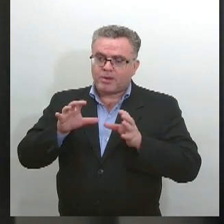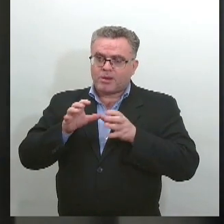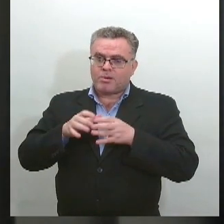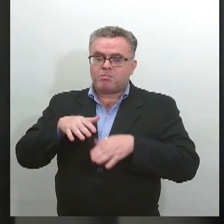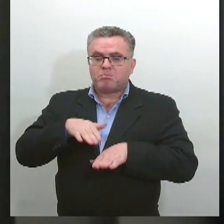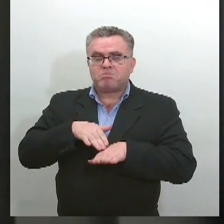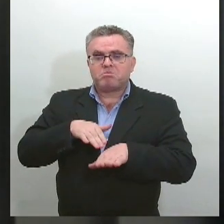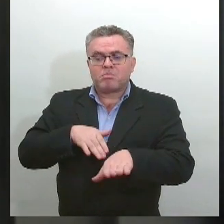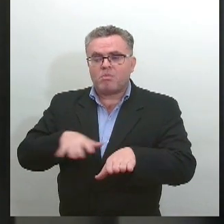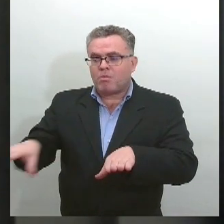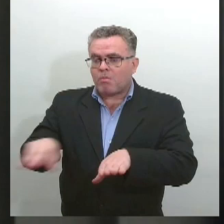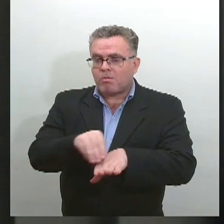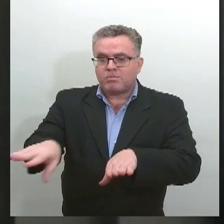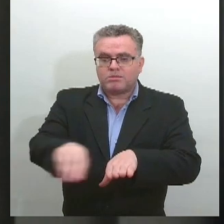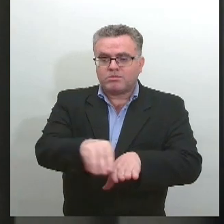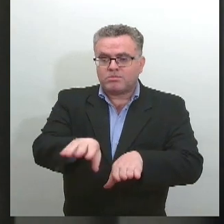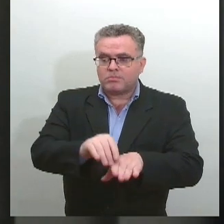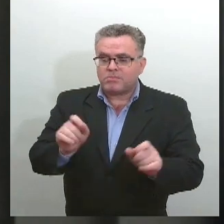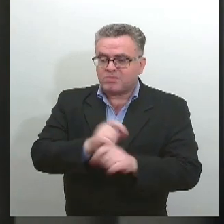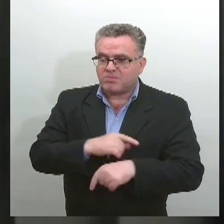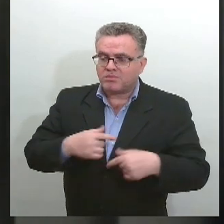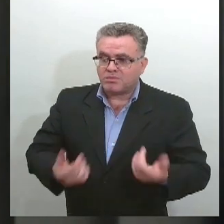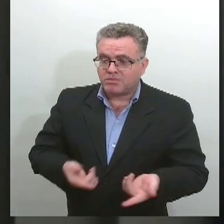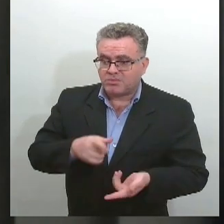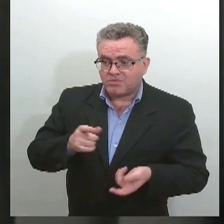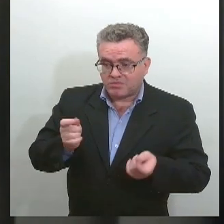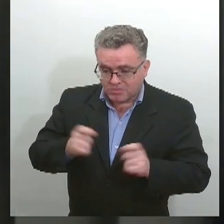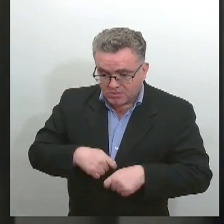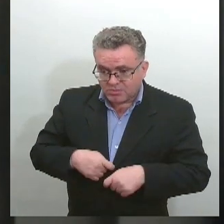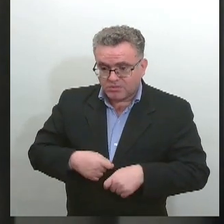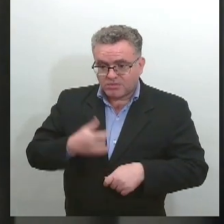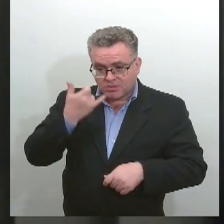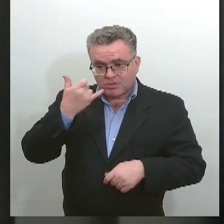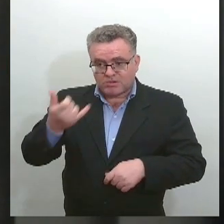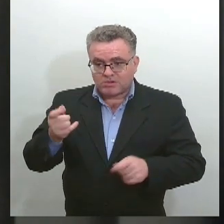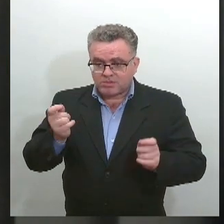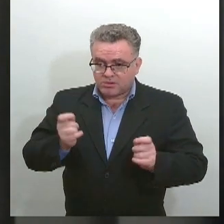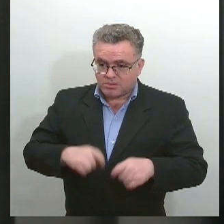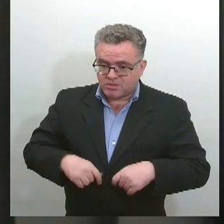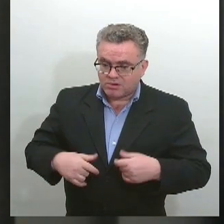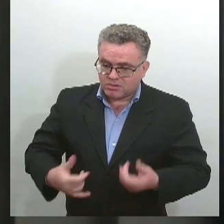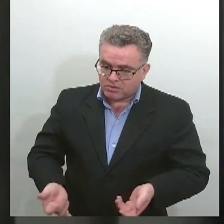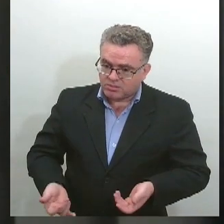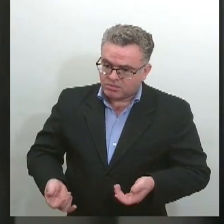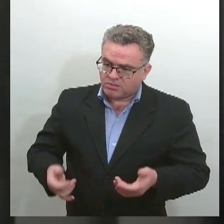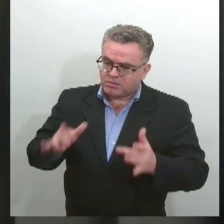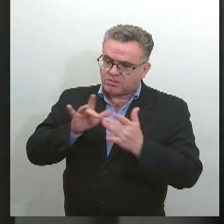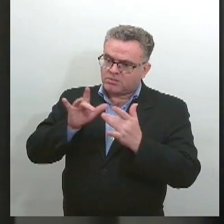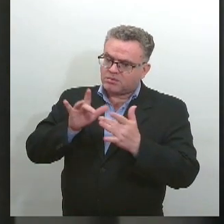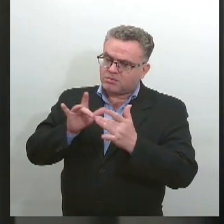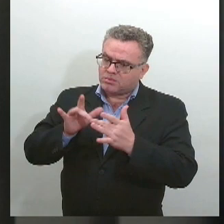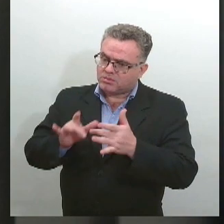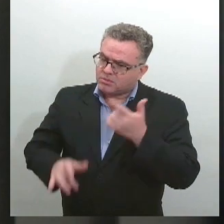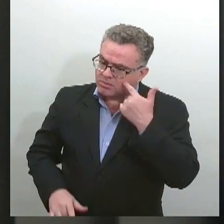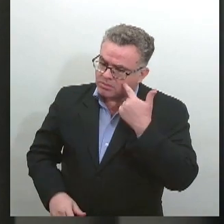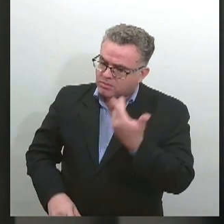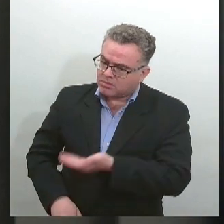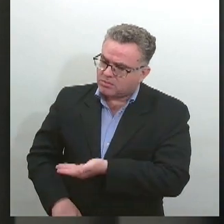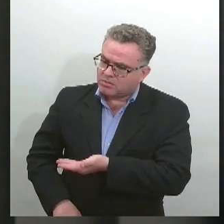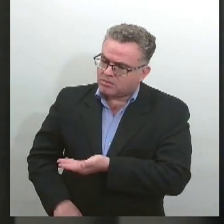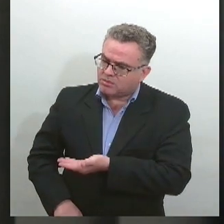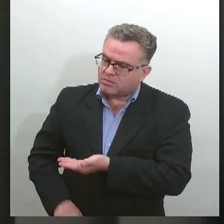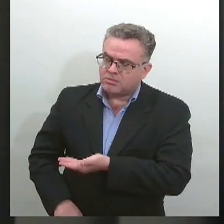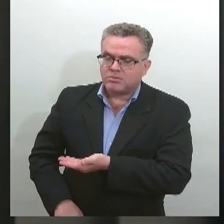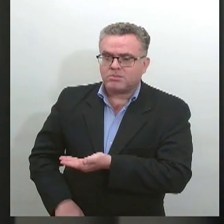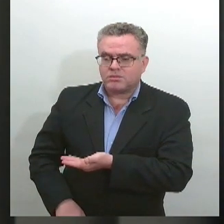E para que a comunidade acione esse serviço, basta ligar para o telefone 79 30 21 99 14.